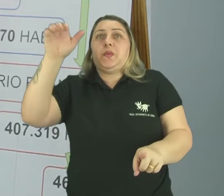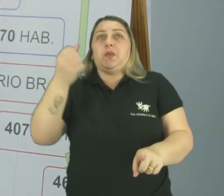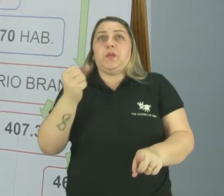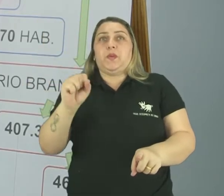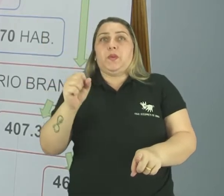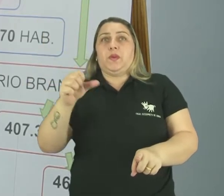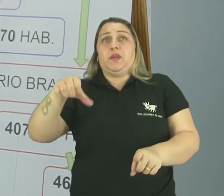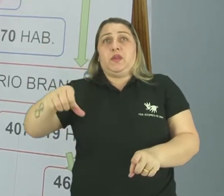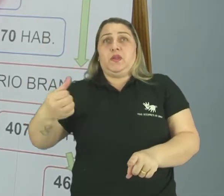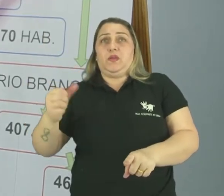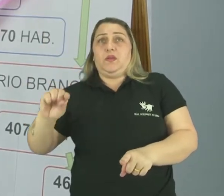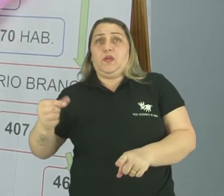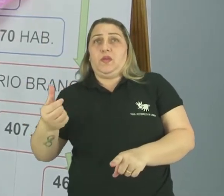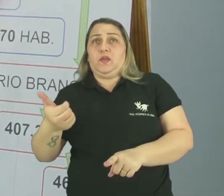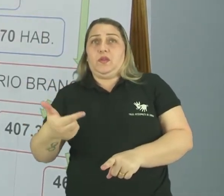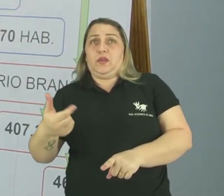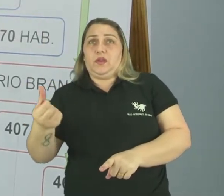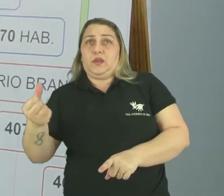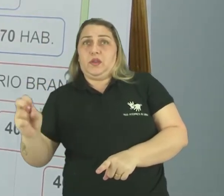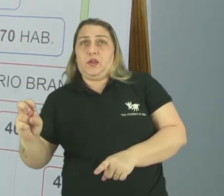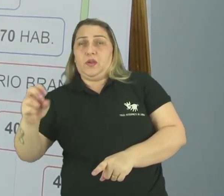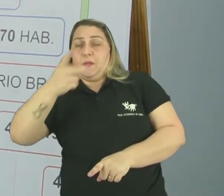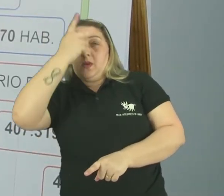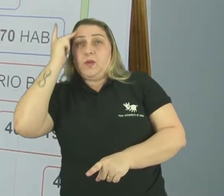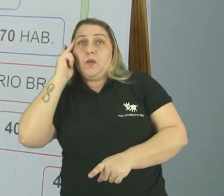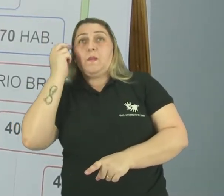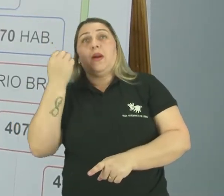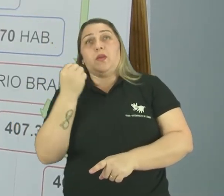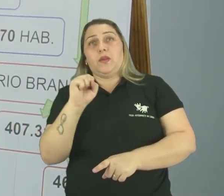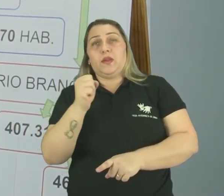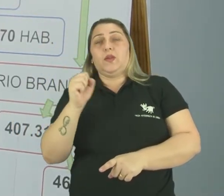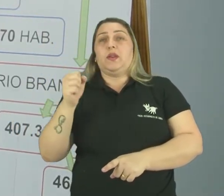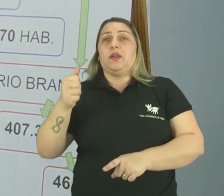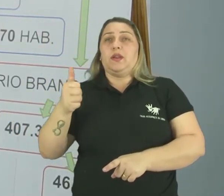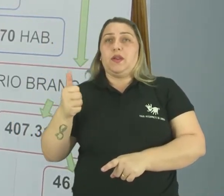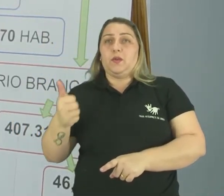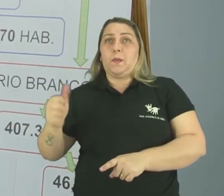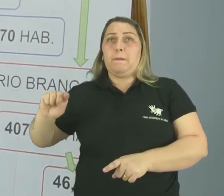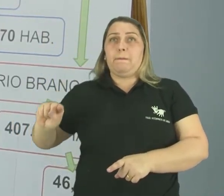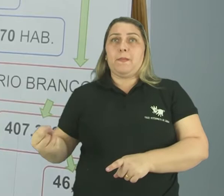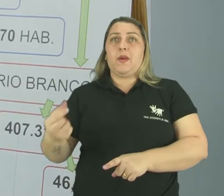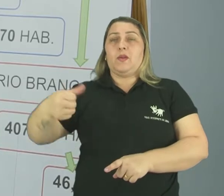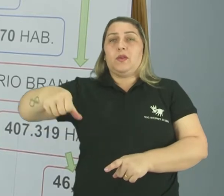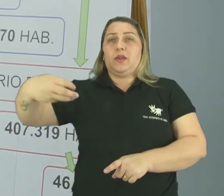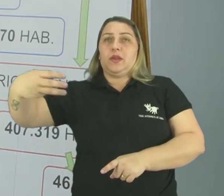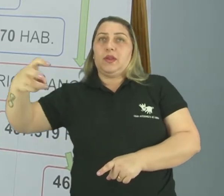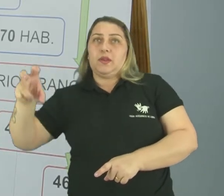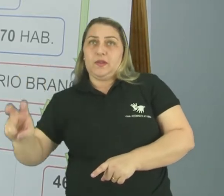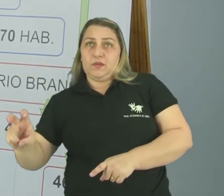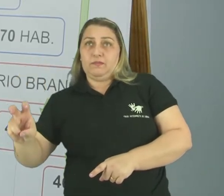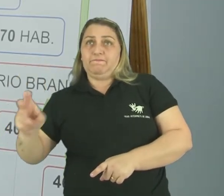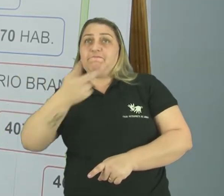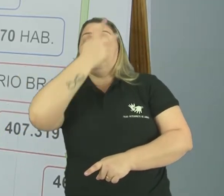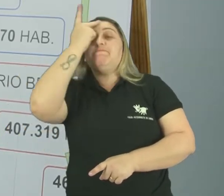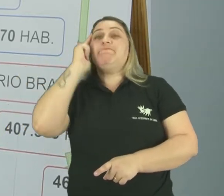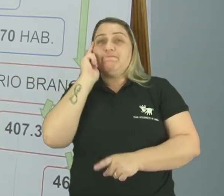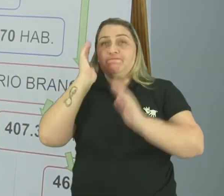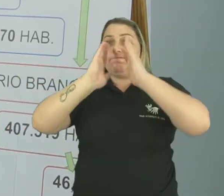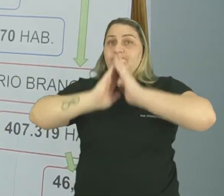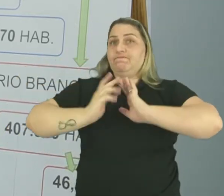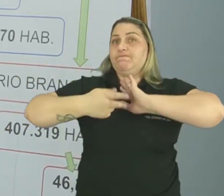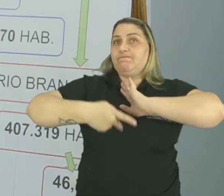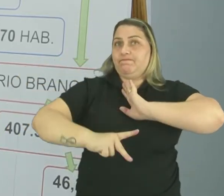.265 habitantes para 881.935 habitantes.